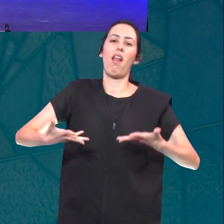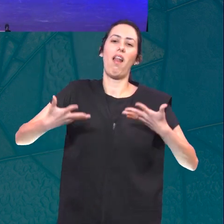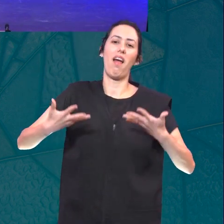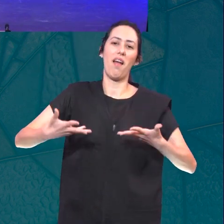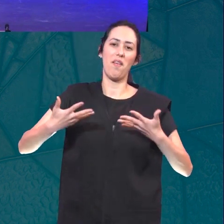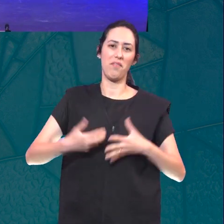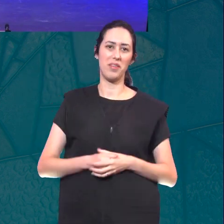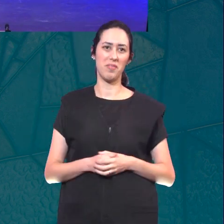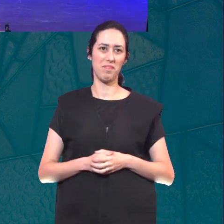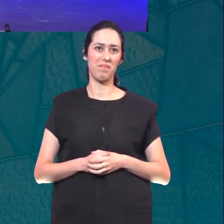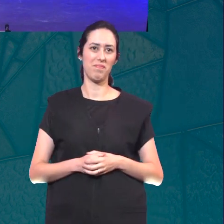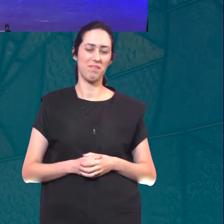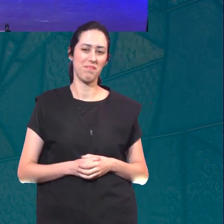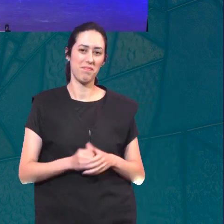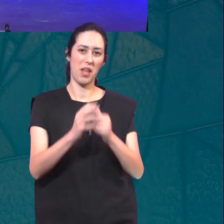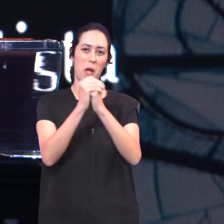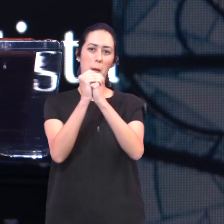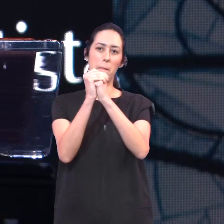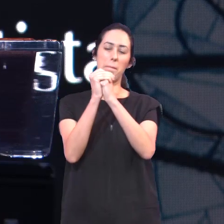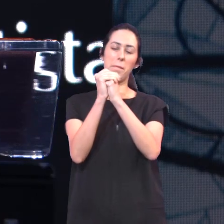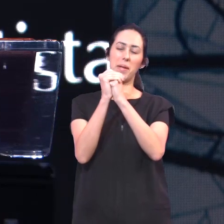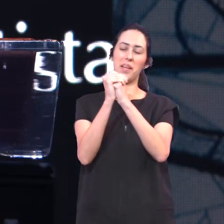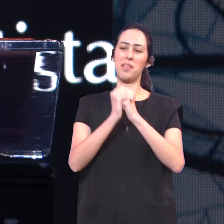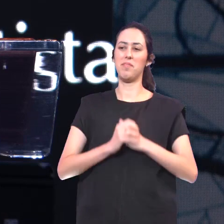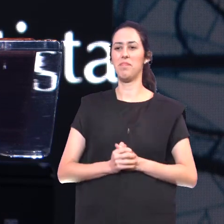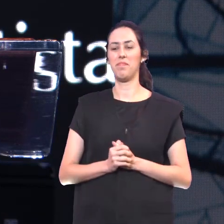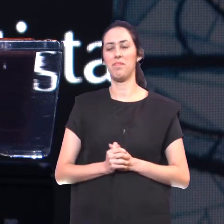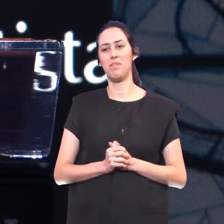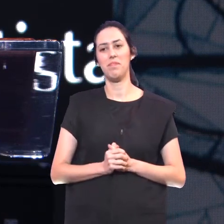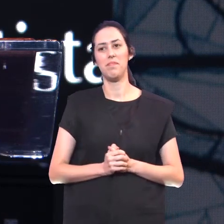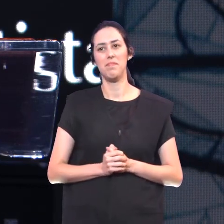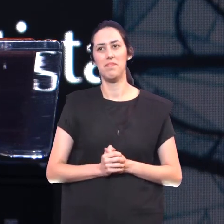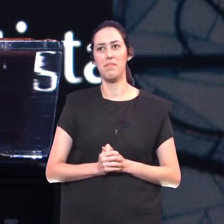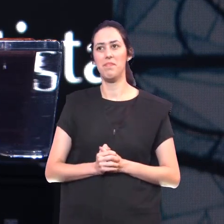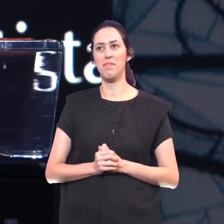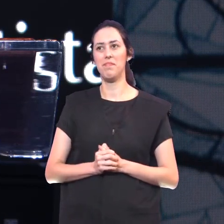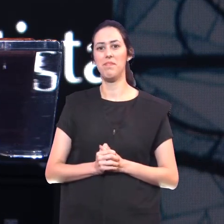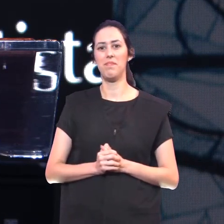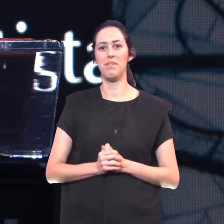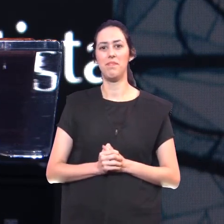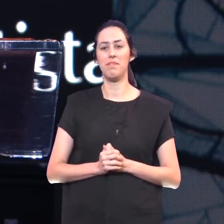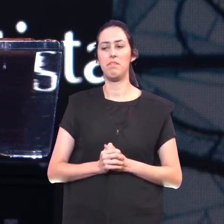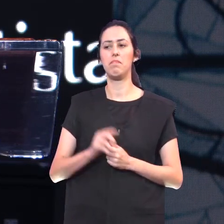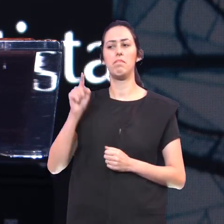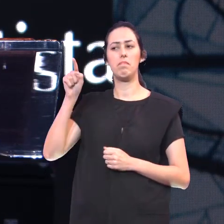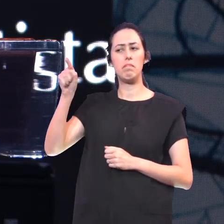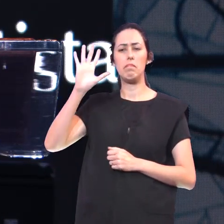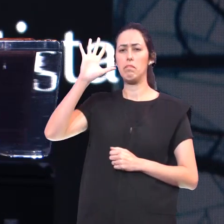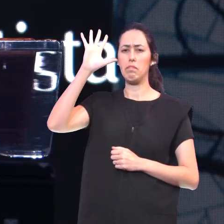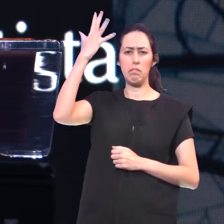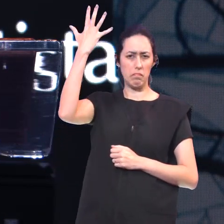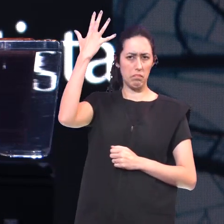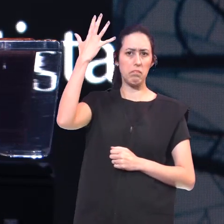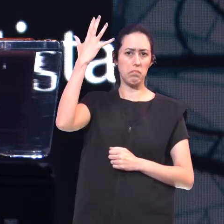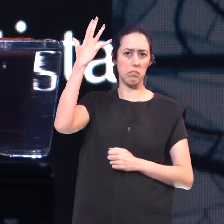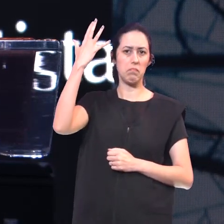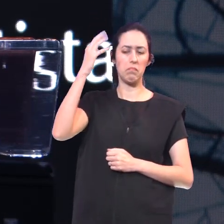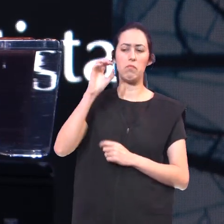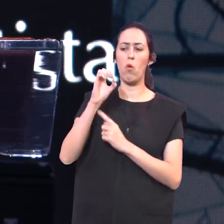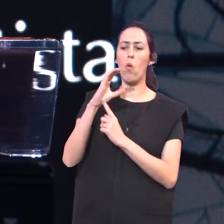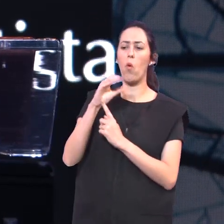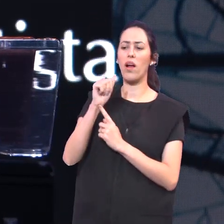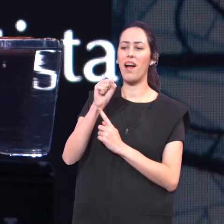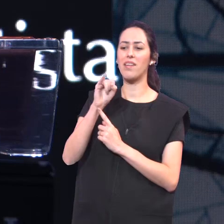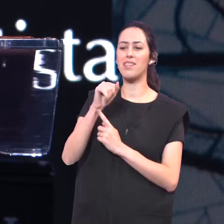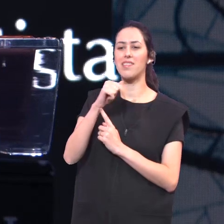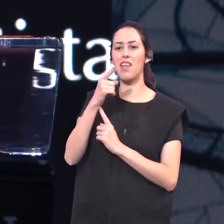é leve Amém Naquela ocasião Diz o versículo 25